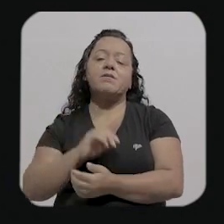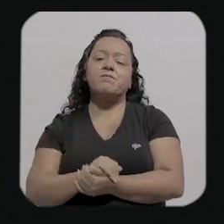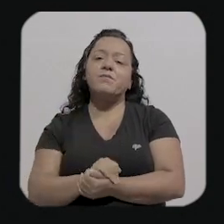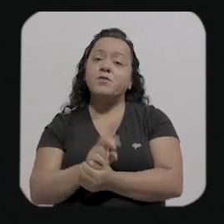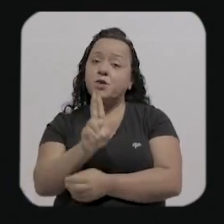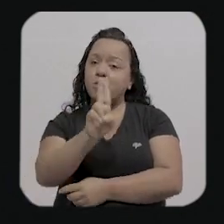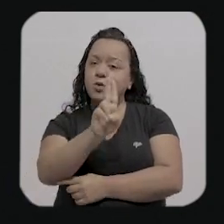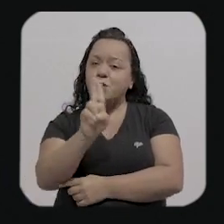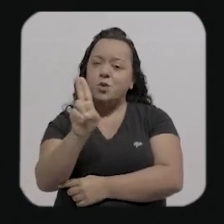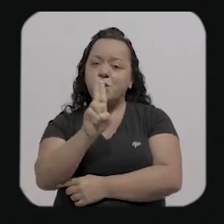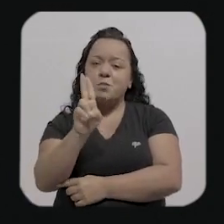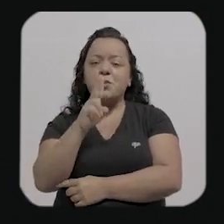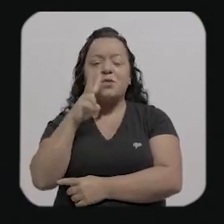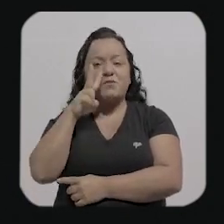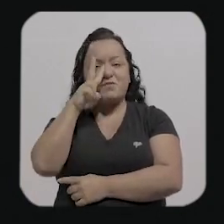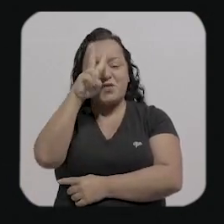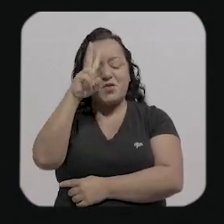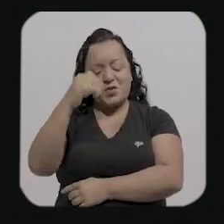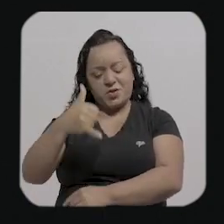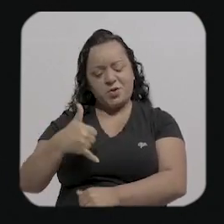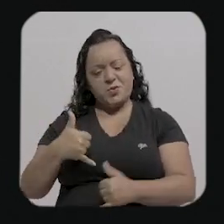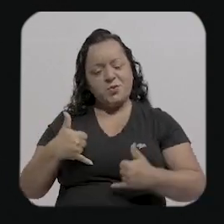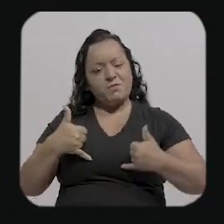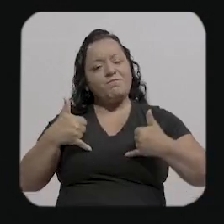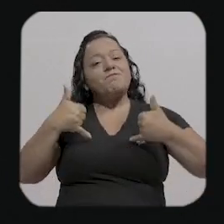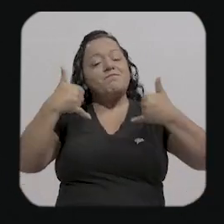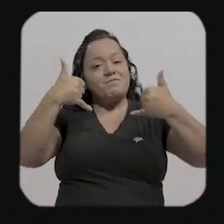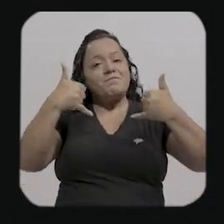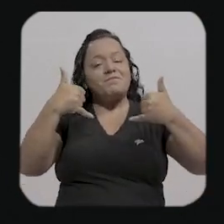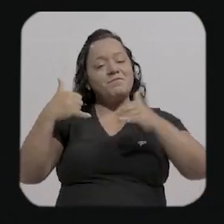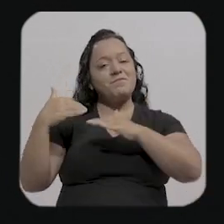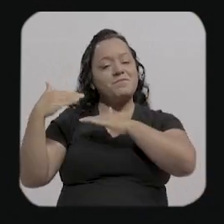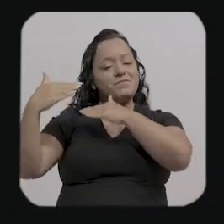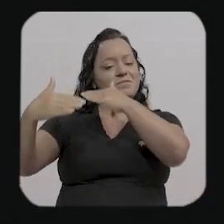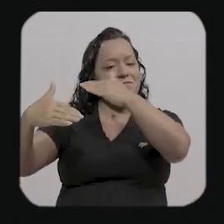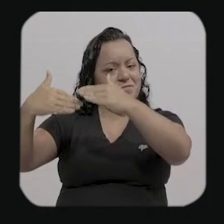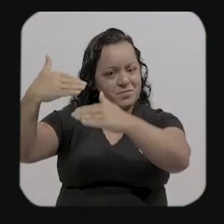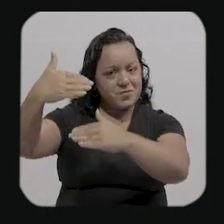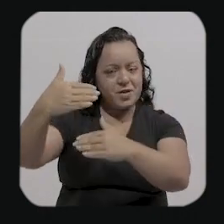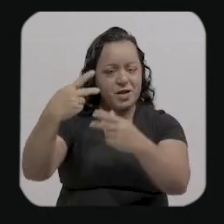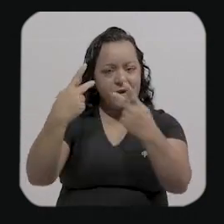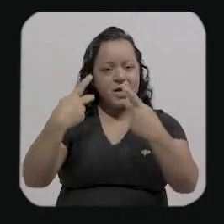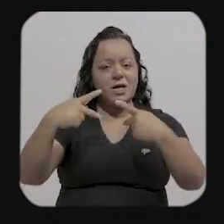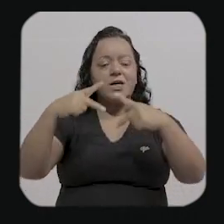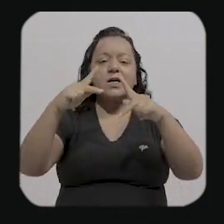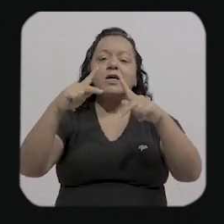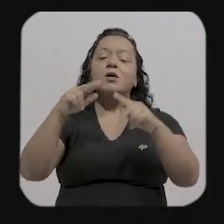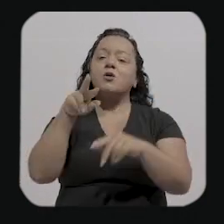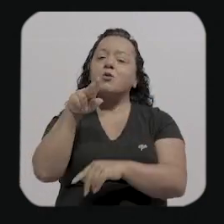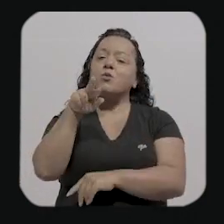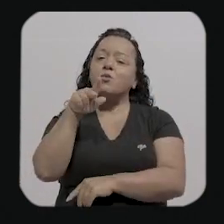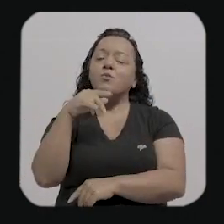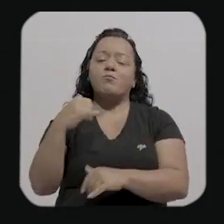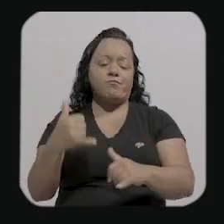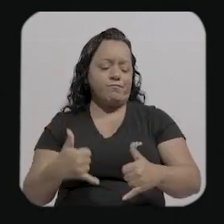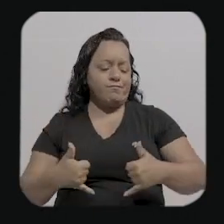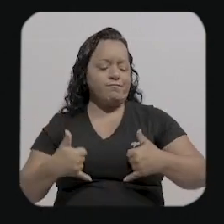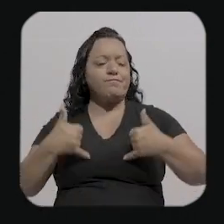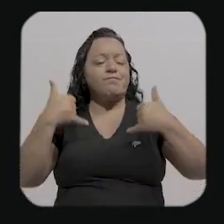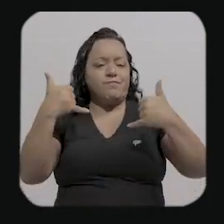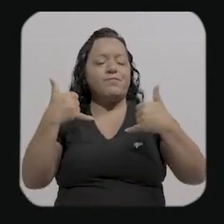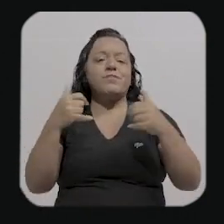eu tenho orgulho de ser ser humano de compartilhar sonhos de ouvir suas poesias suas